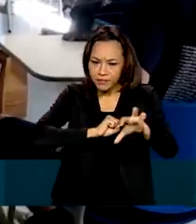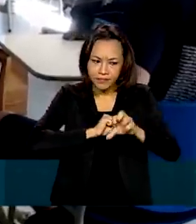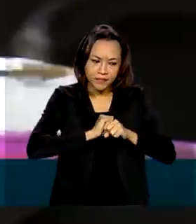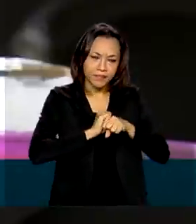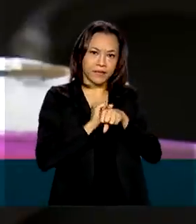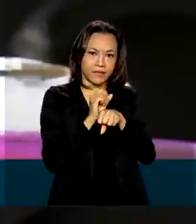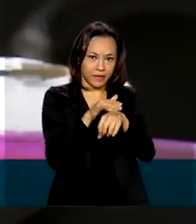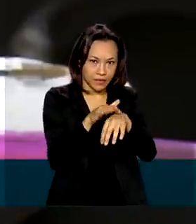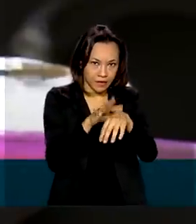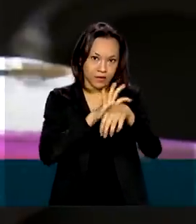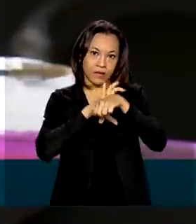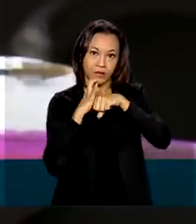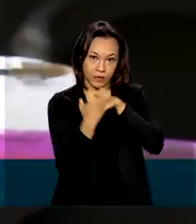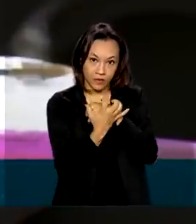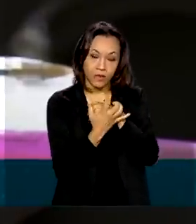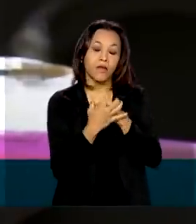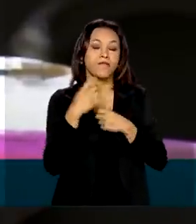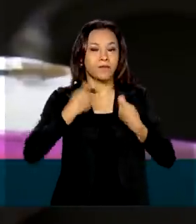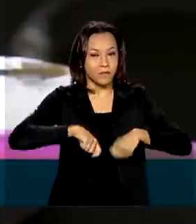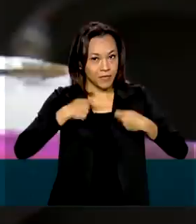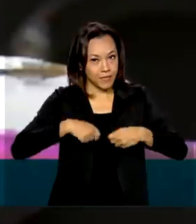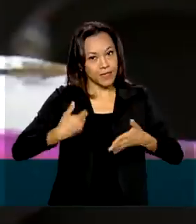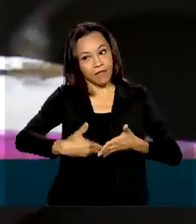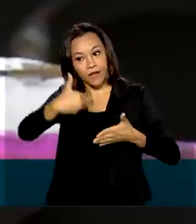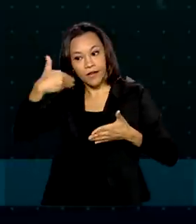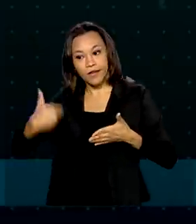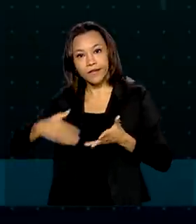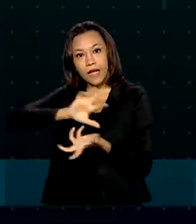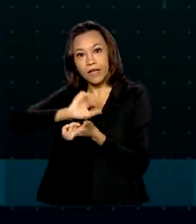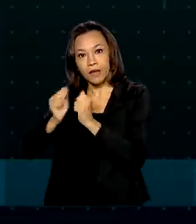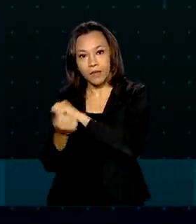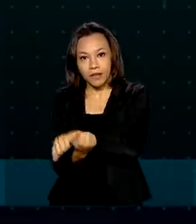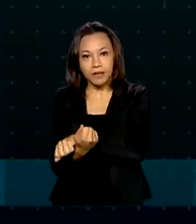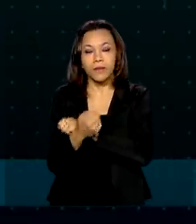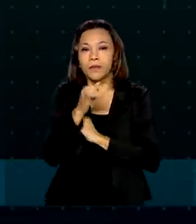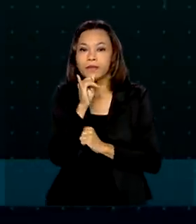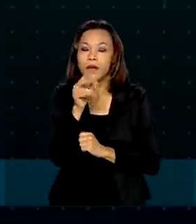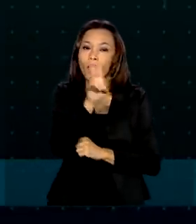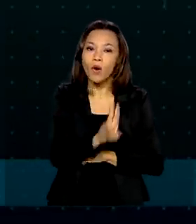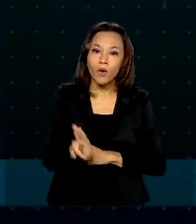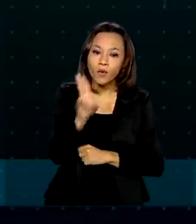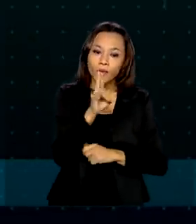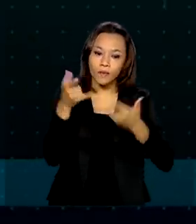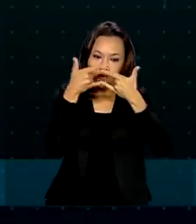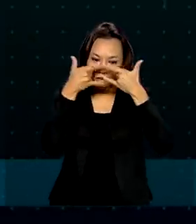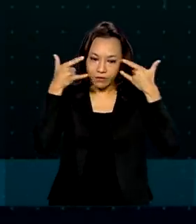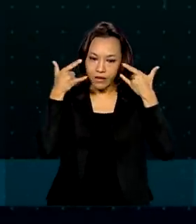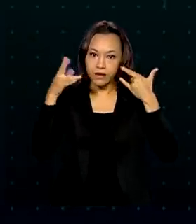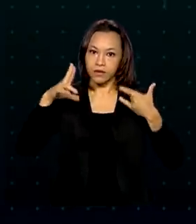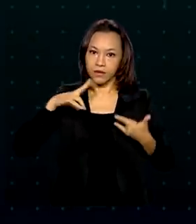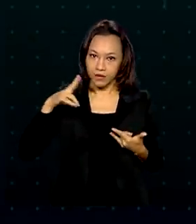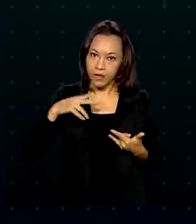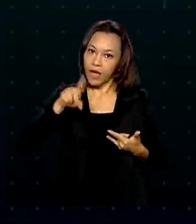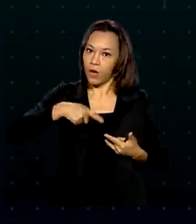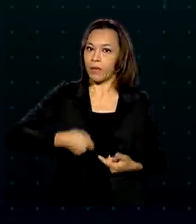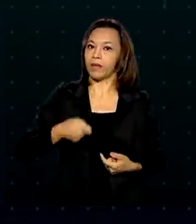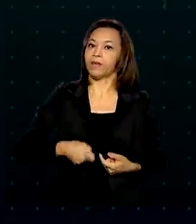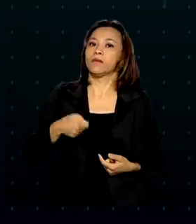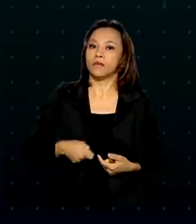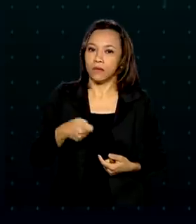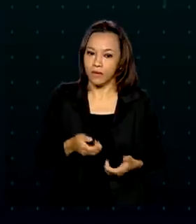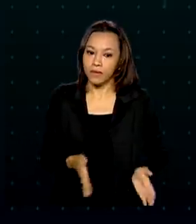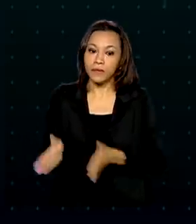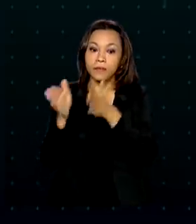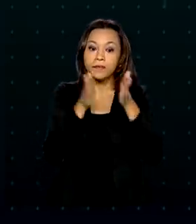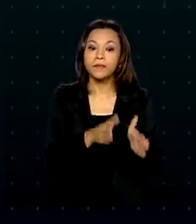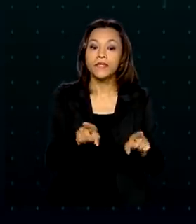coronavírus, foram necessárias várias adaptações. O uso de máscara de proteção individual é obrigatório. É